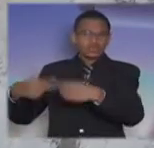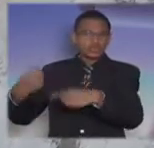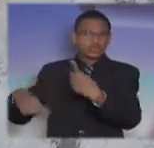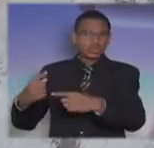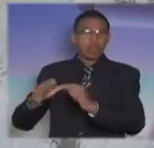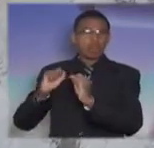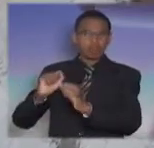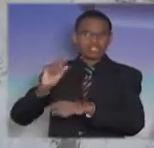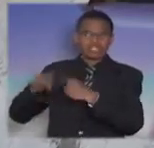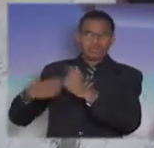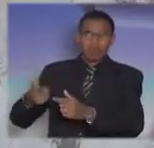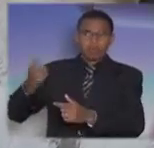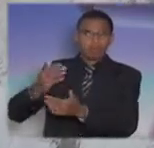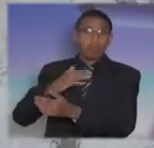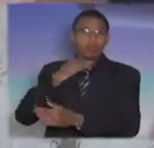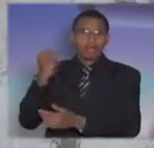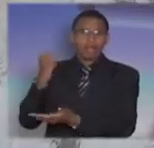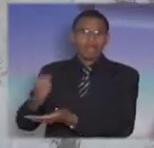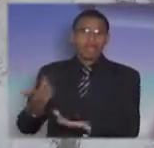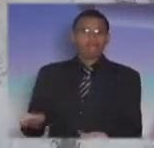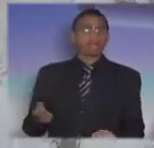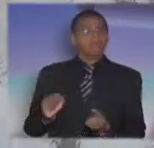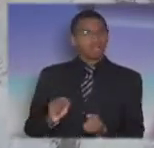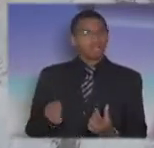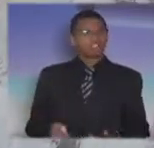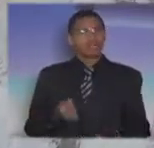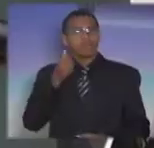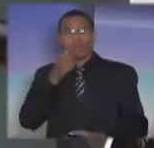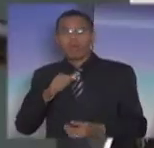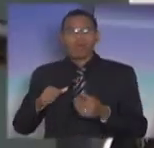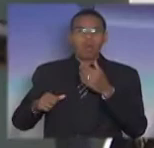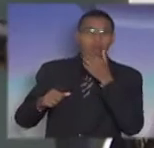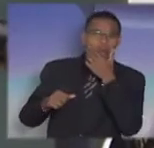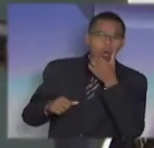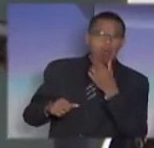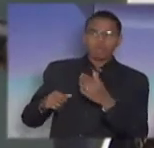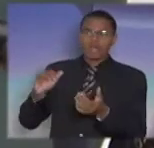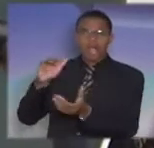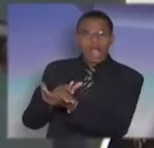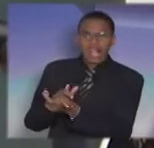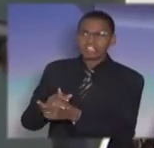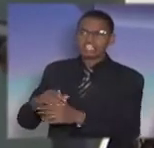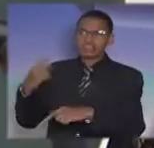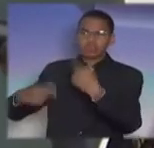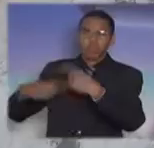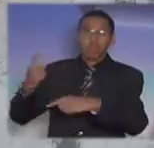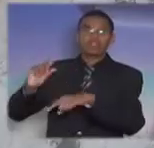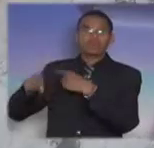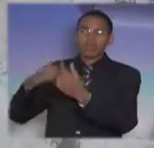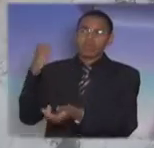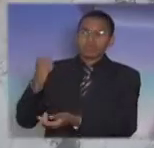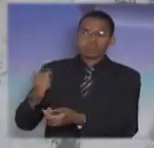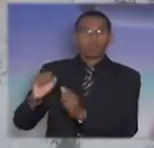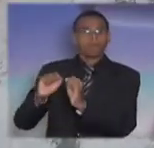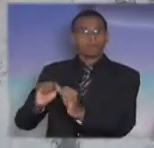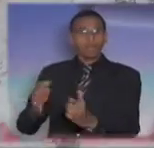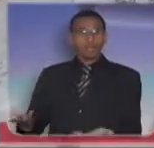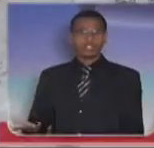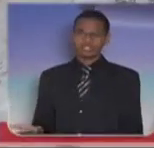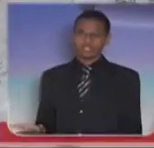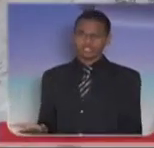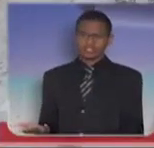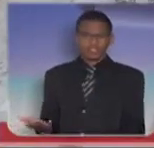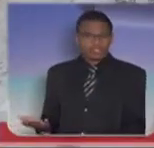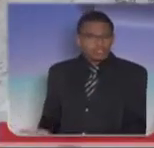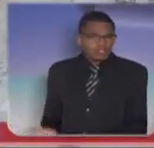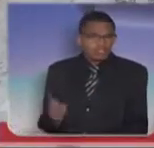sair um homicídio. Uma briga de marido e mulher, no final pode sair um homicídio. Essa é a realidade da polícia militar. Então, eu preciso, venho